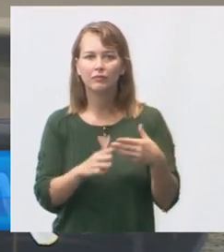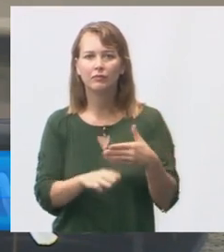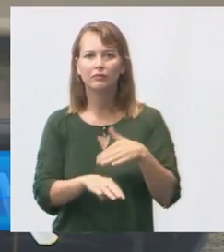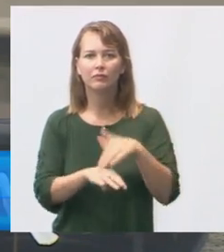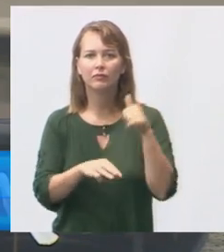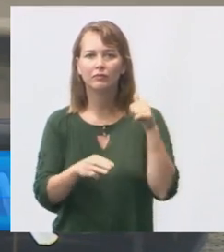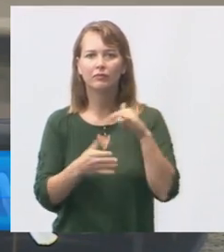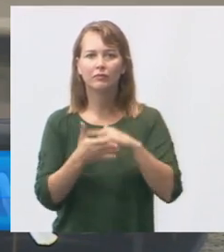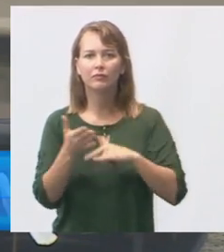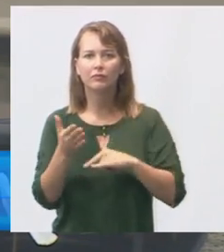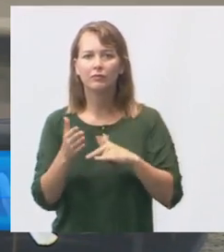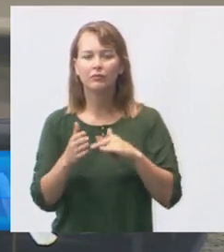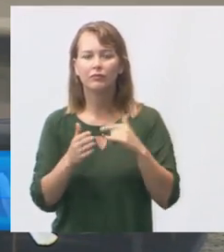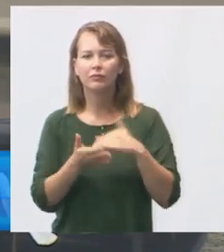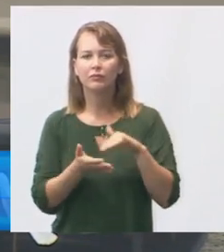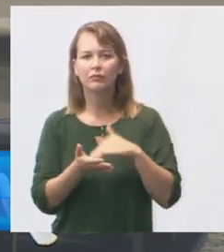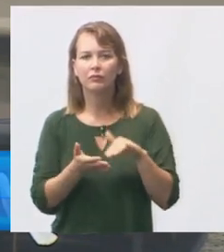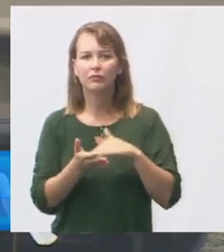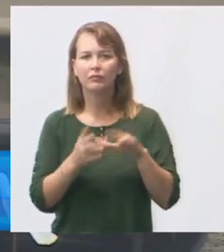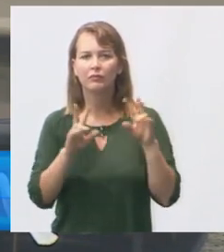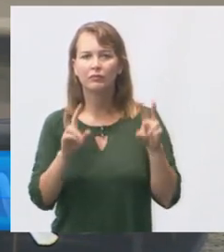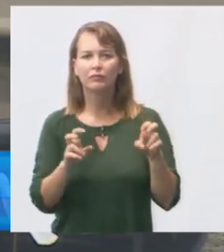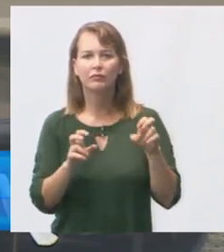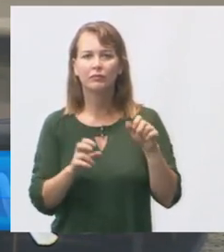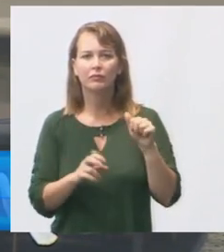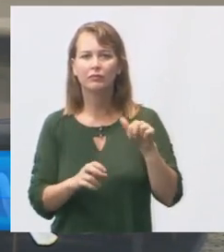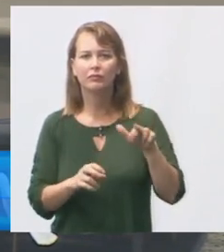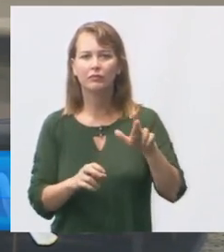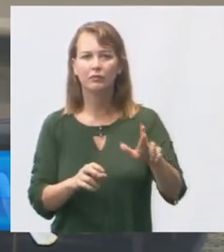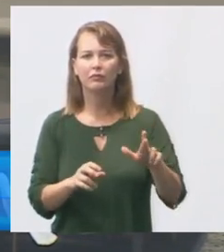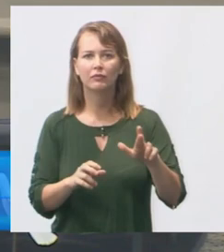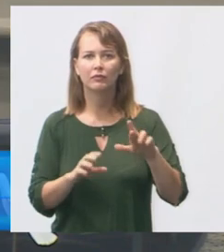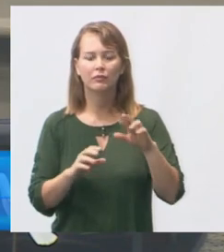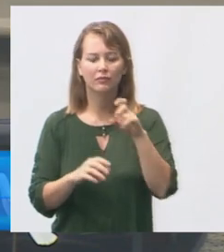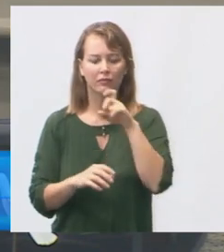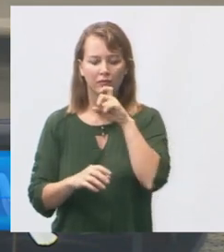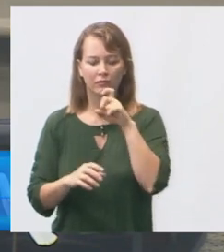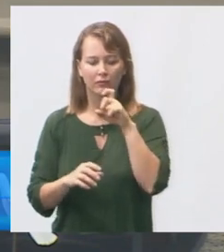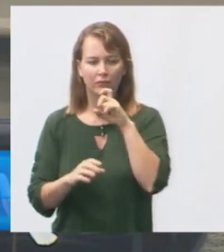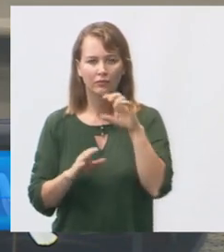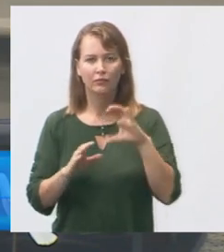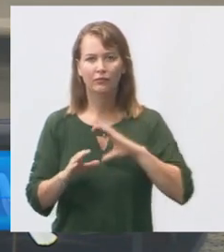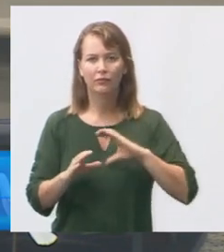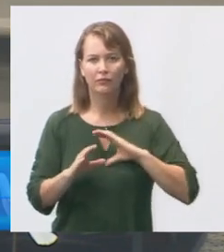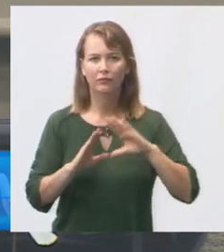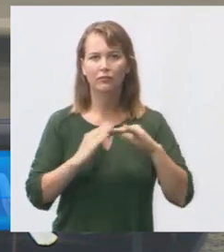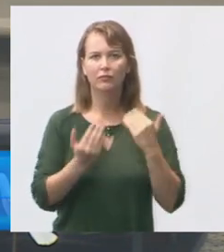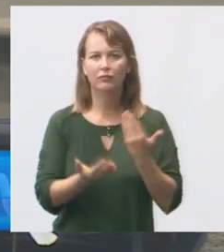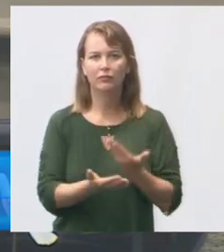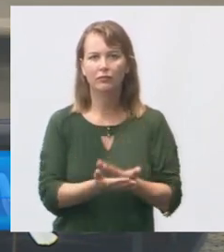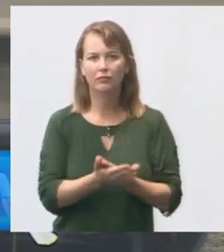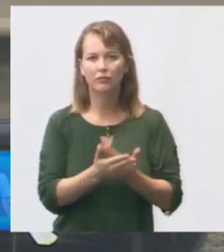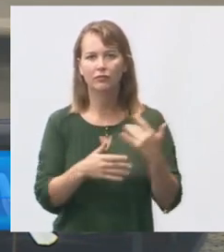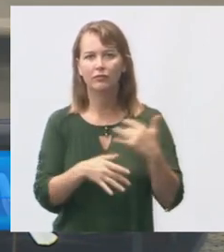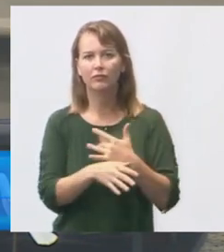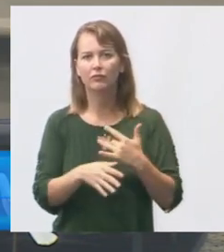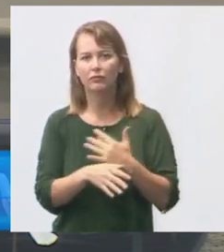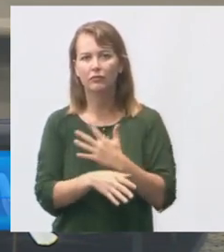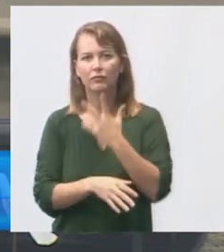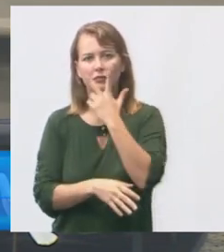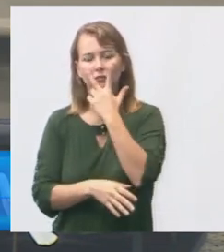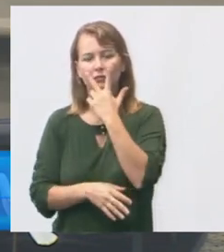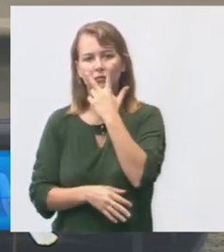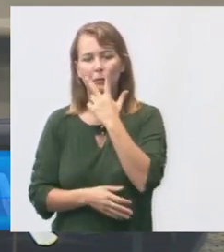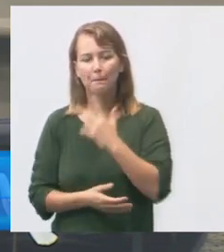a questão da climatização das MFs e CMEIs na cidade de Vitória